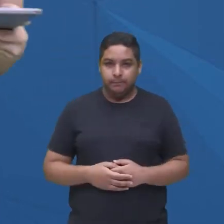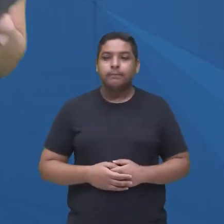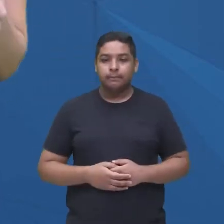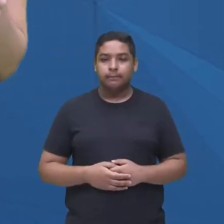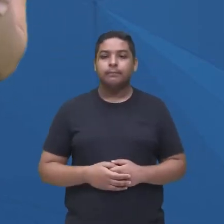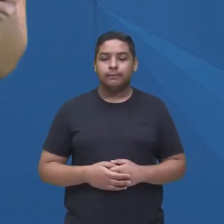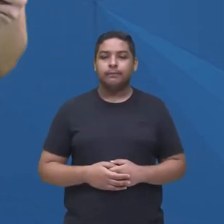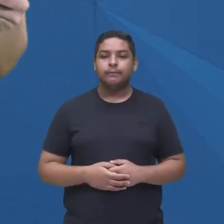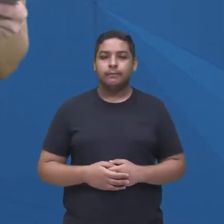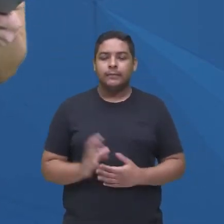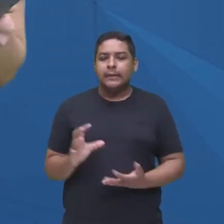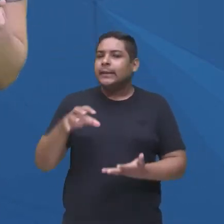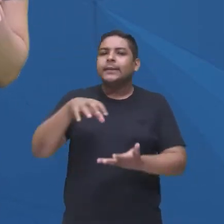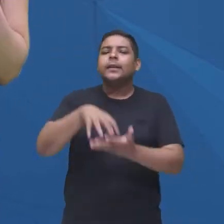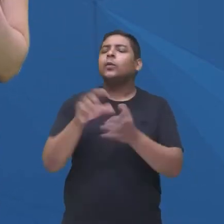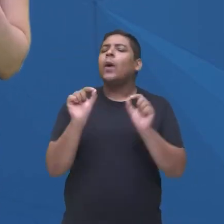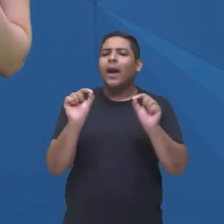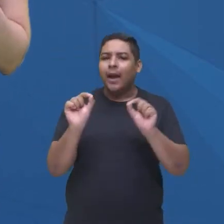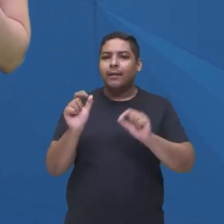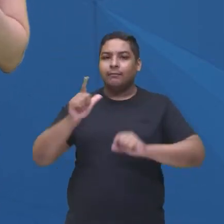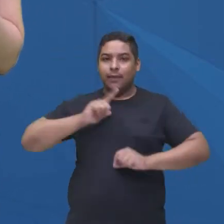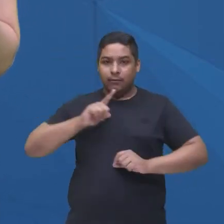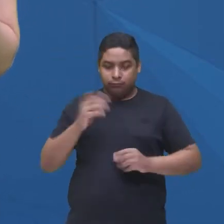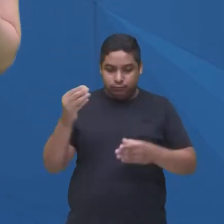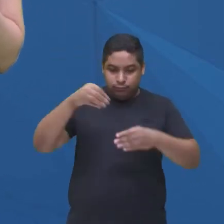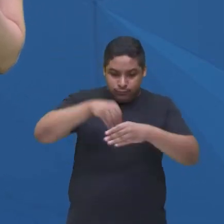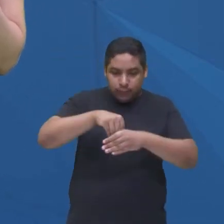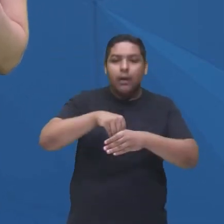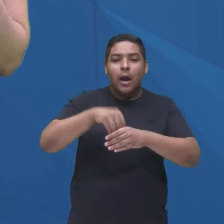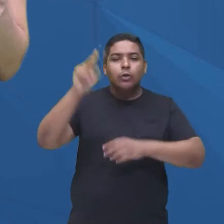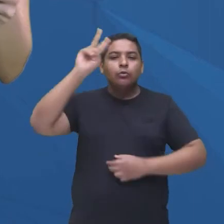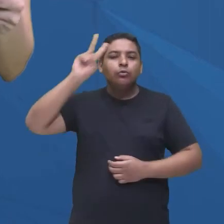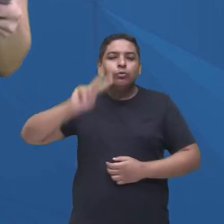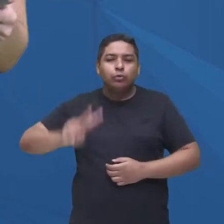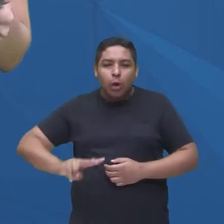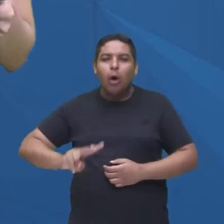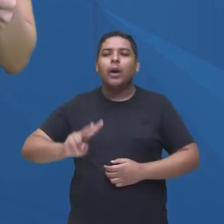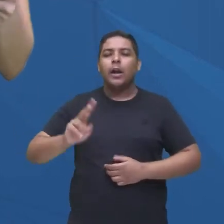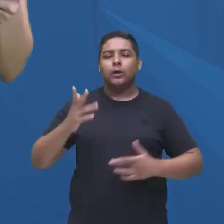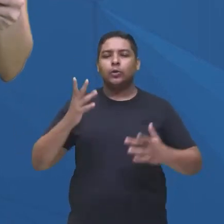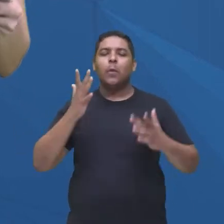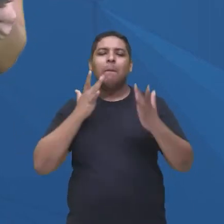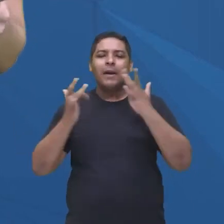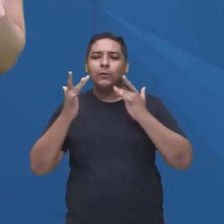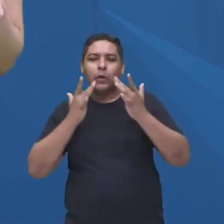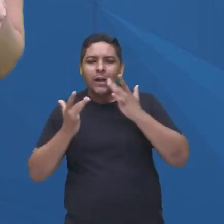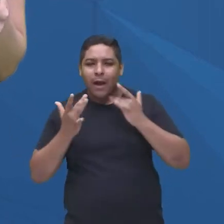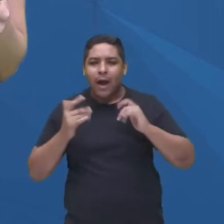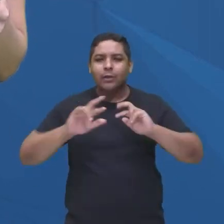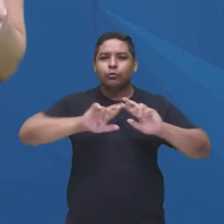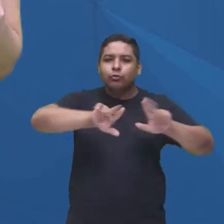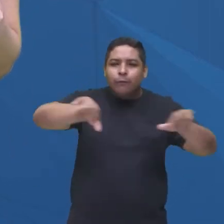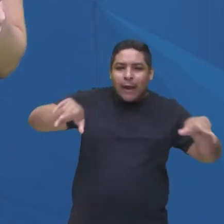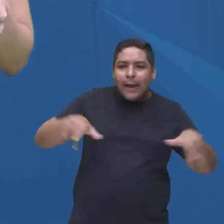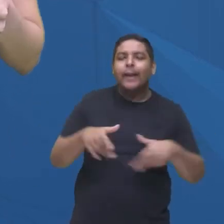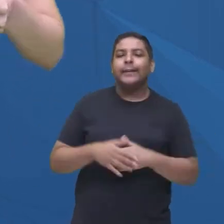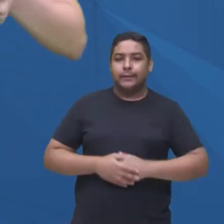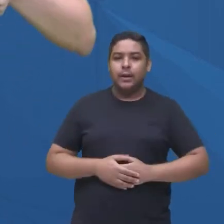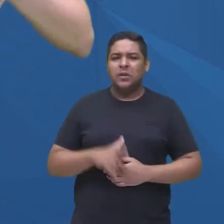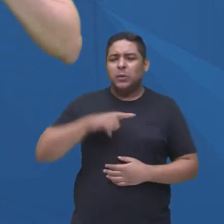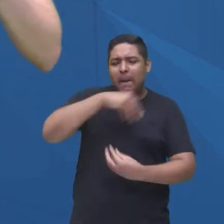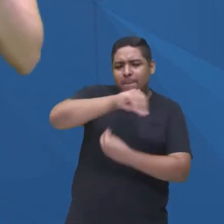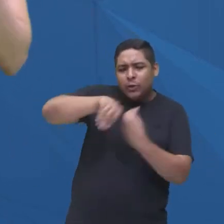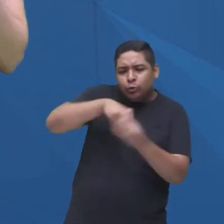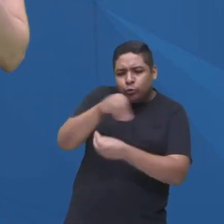história, daqueles personagens, não é? Você não vai ver, por exemplo, em algumas séries, essa mistura de temas, não é? Eles são,